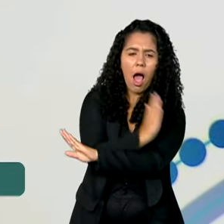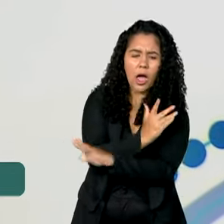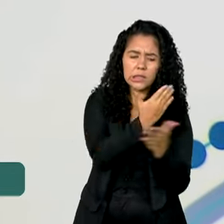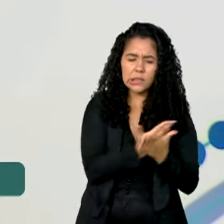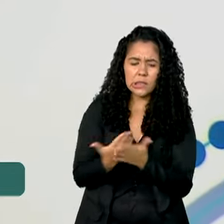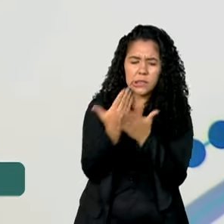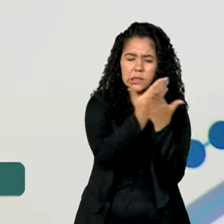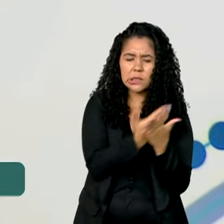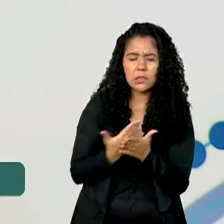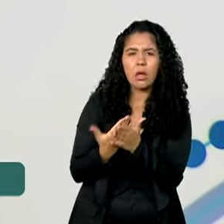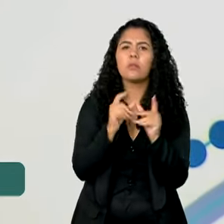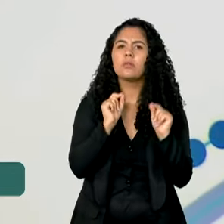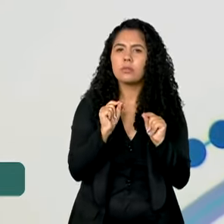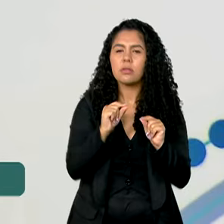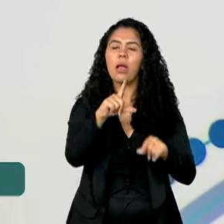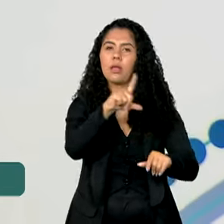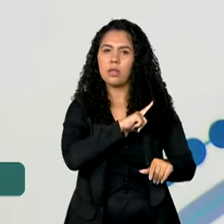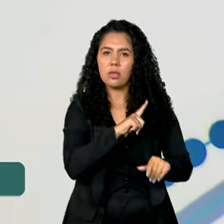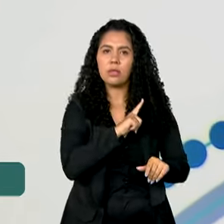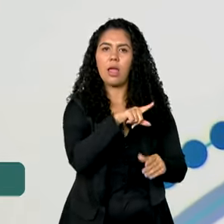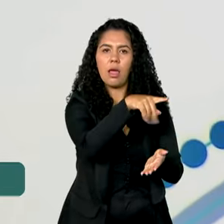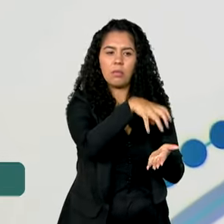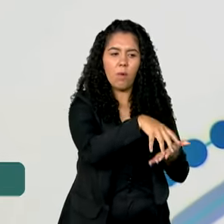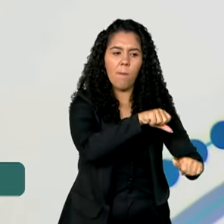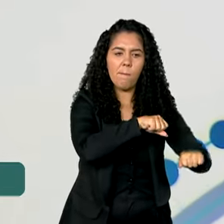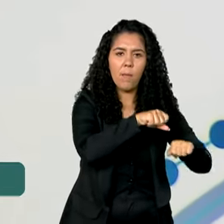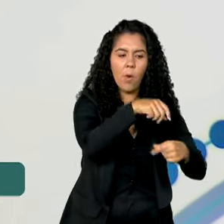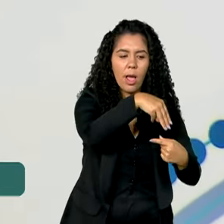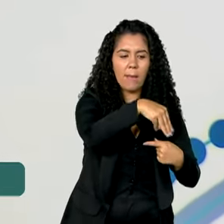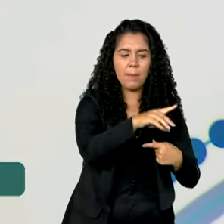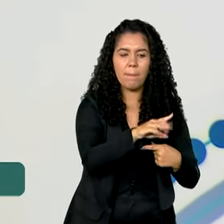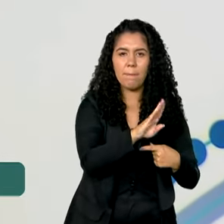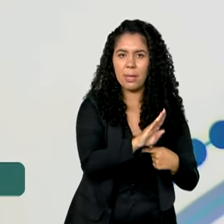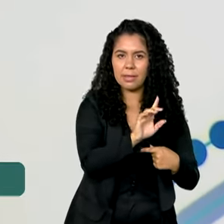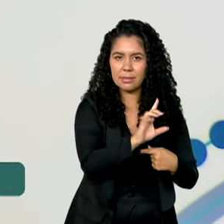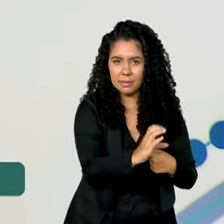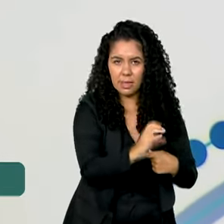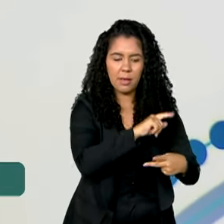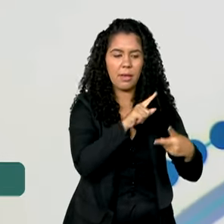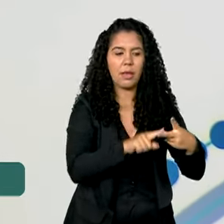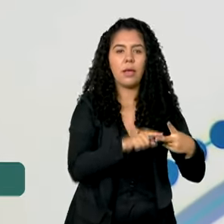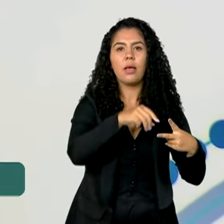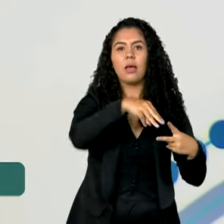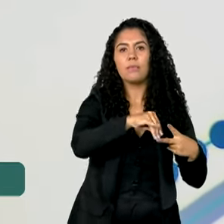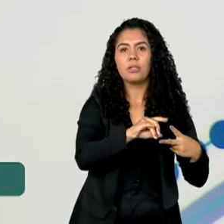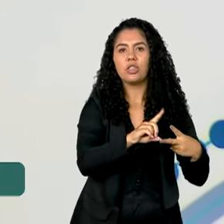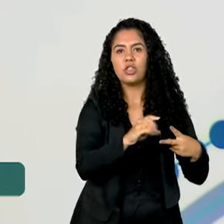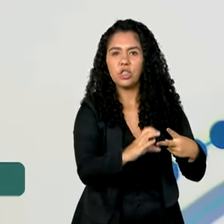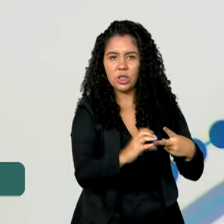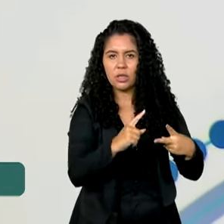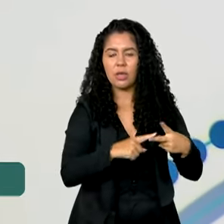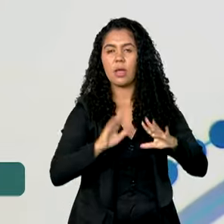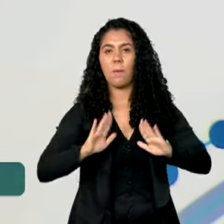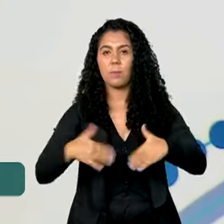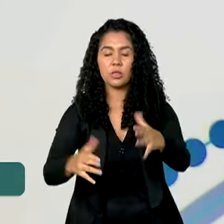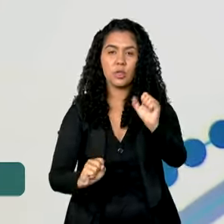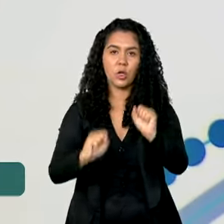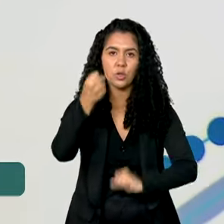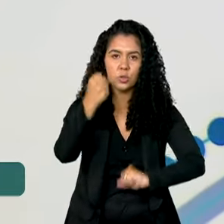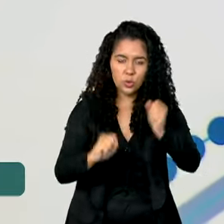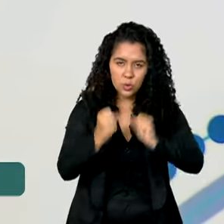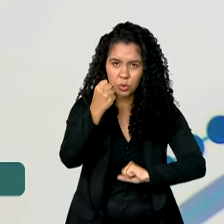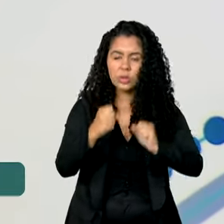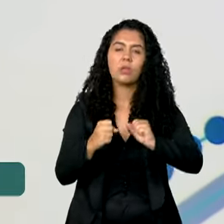unindo o Movimento Brasil Competitivo, o MBC, o MEDIC, o Ministério da Indústria, Desenvolvimento da